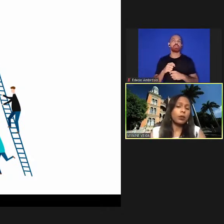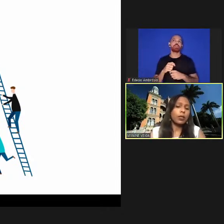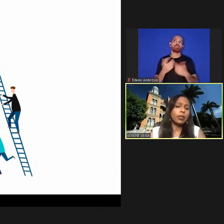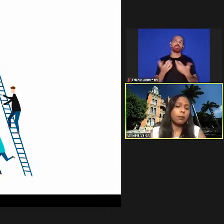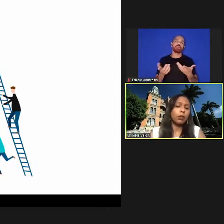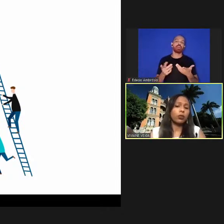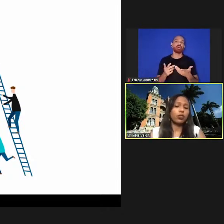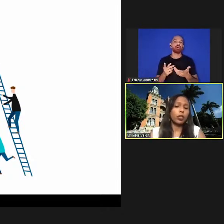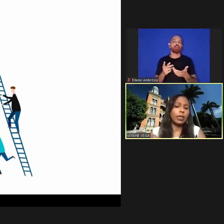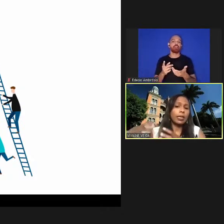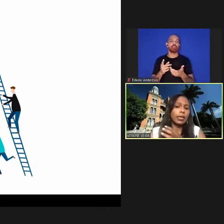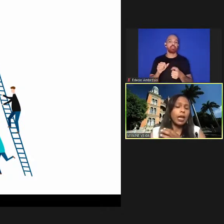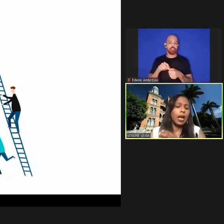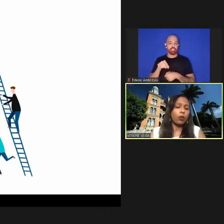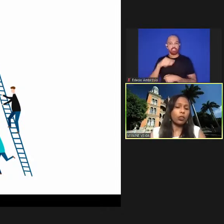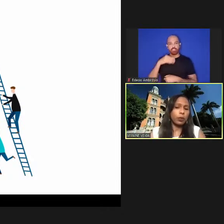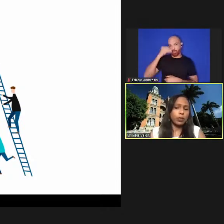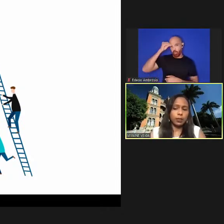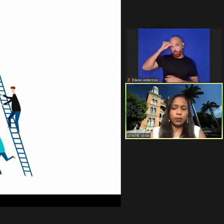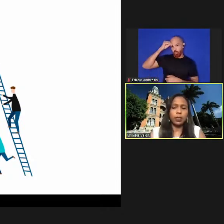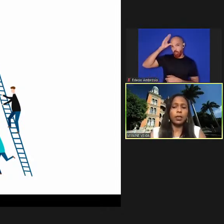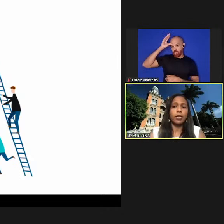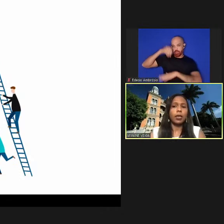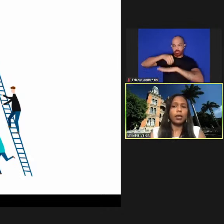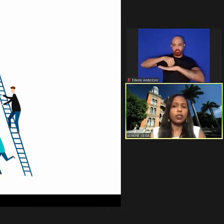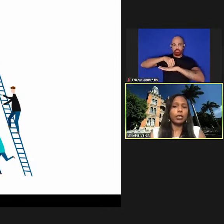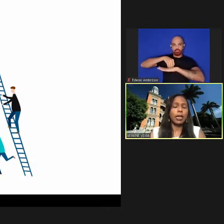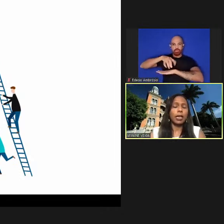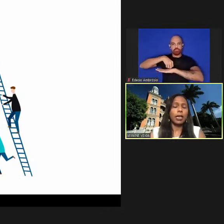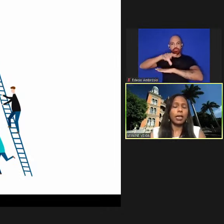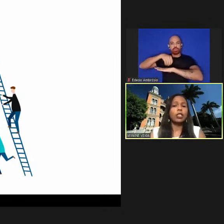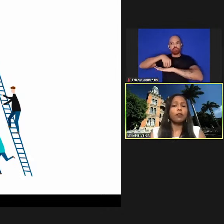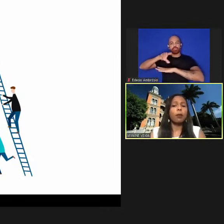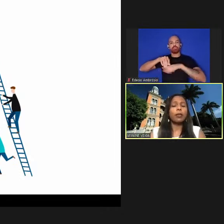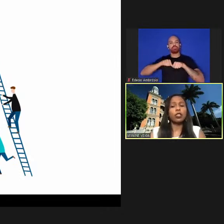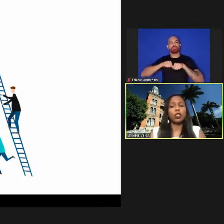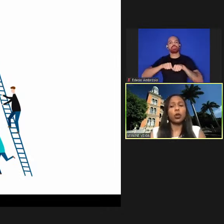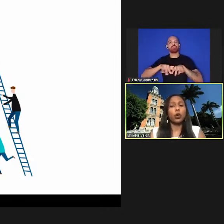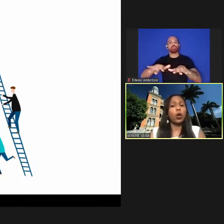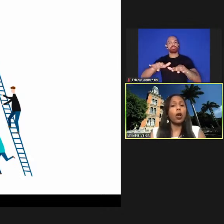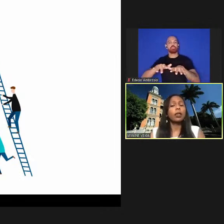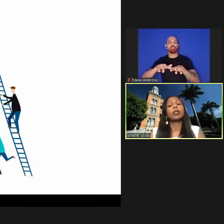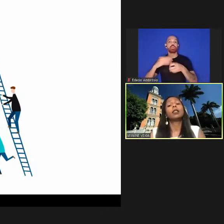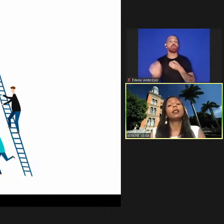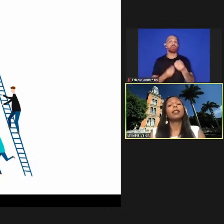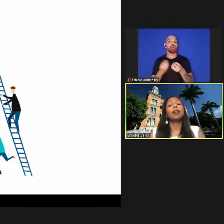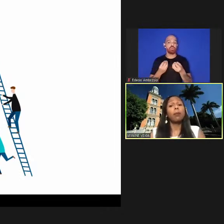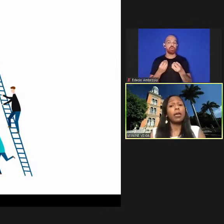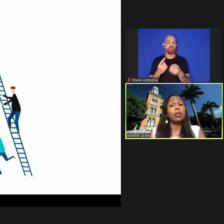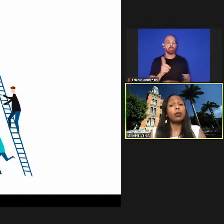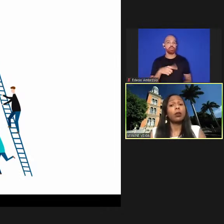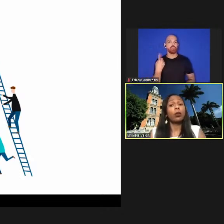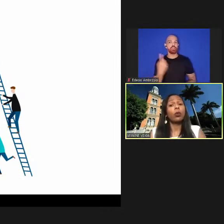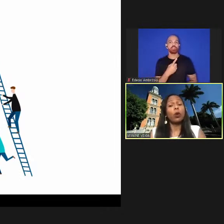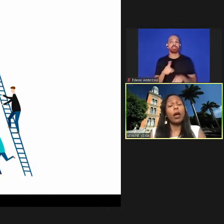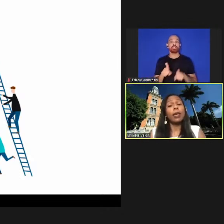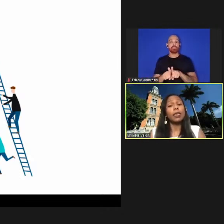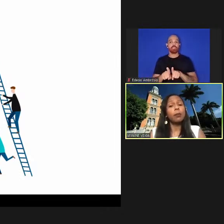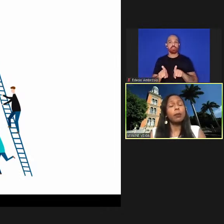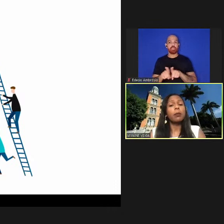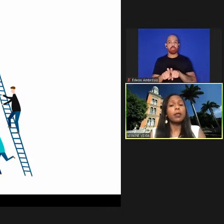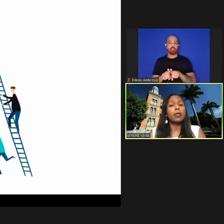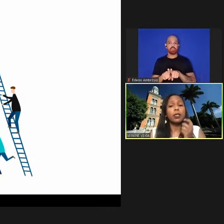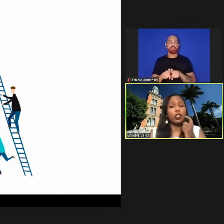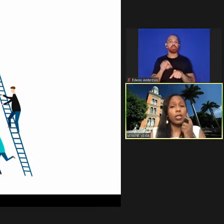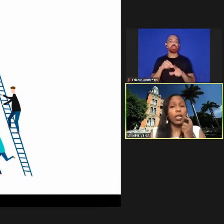com que esse conhecimento chegue aonde precisa chegar e de que forma que a gente coloca também a